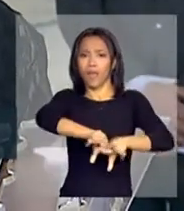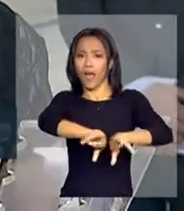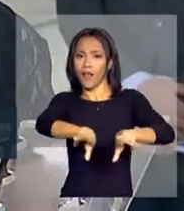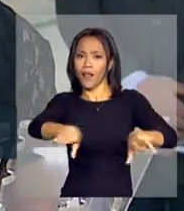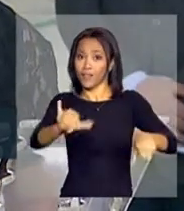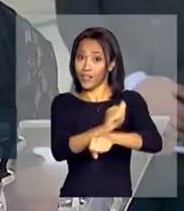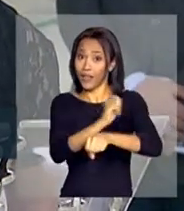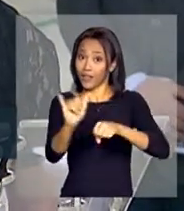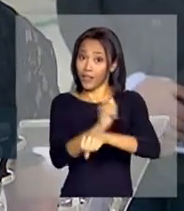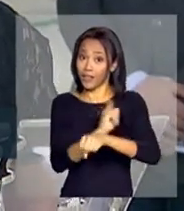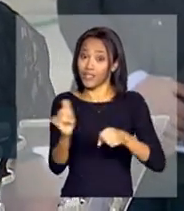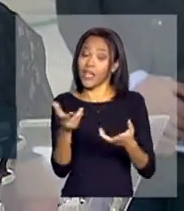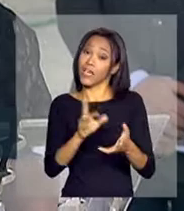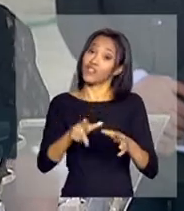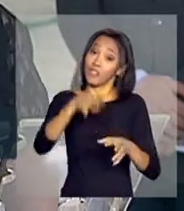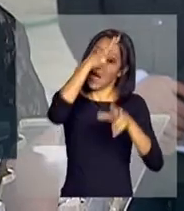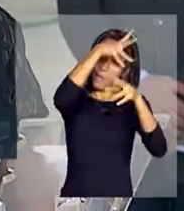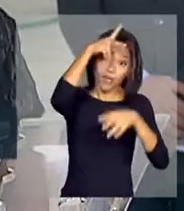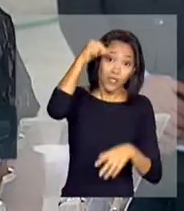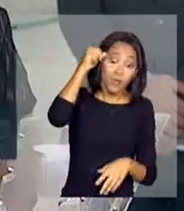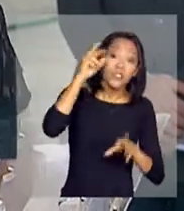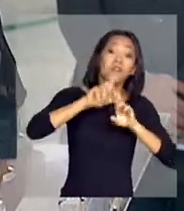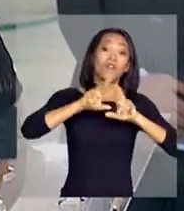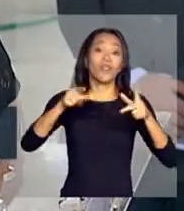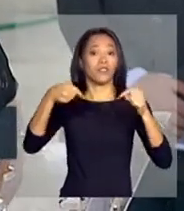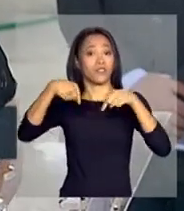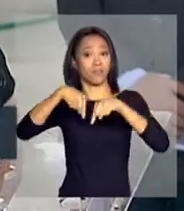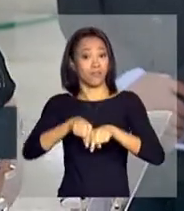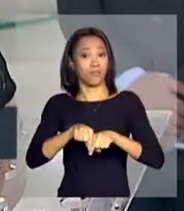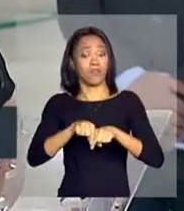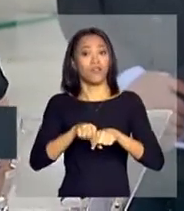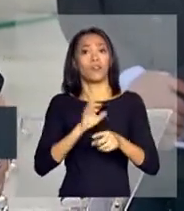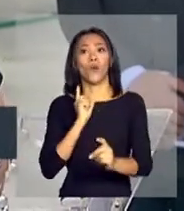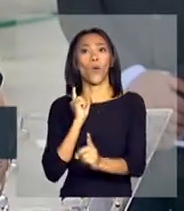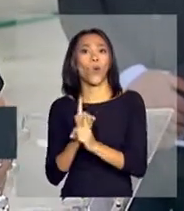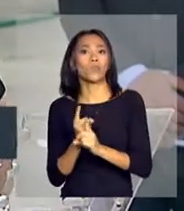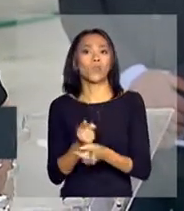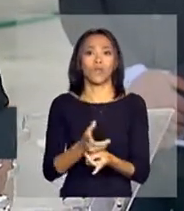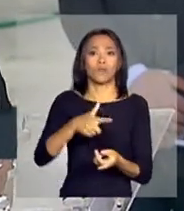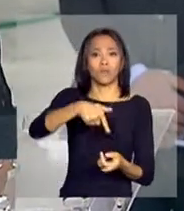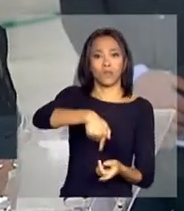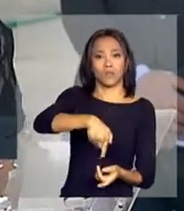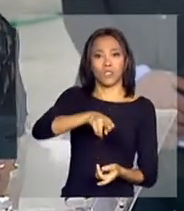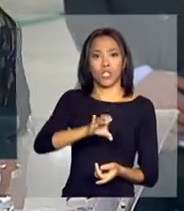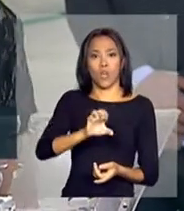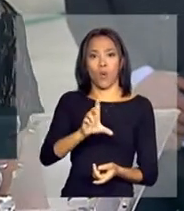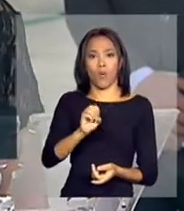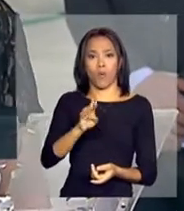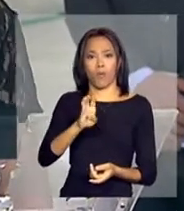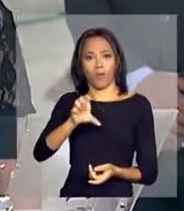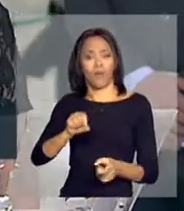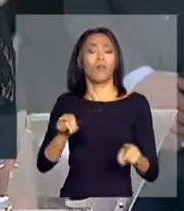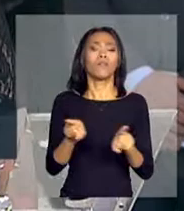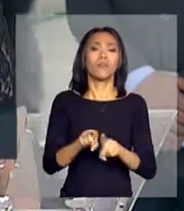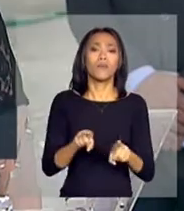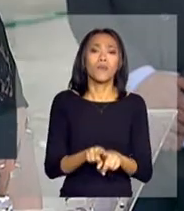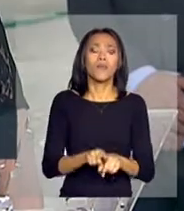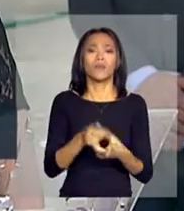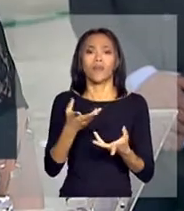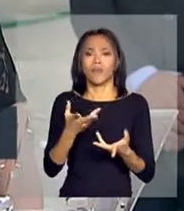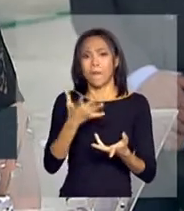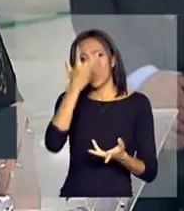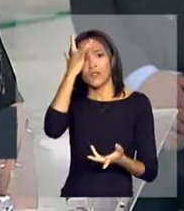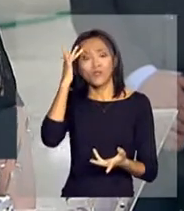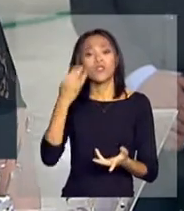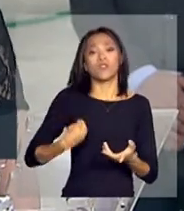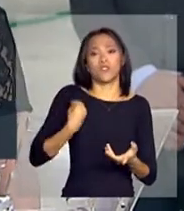uma coisa encontrar extrativistas na Amazônia, ribeirinhos, a outra é encontrar os quilombolas, a outra é a população que ainda se encontra